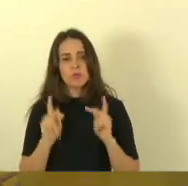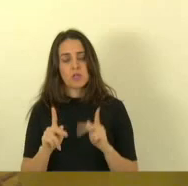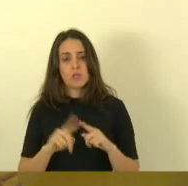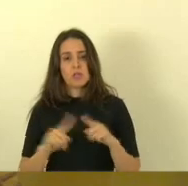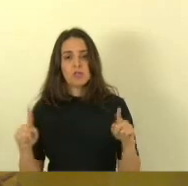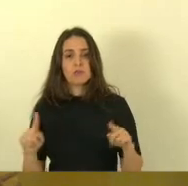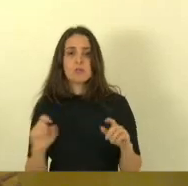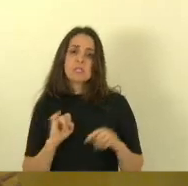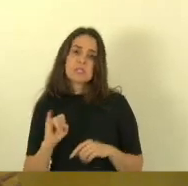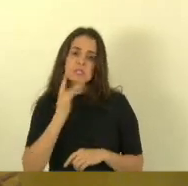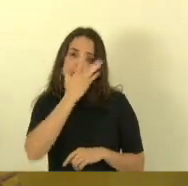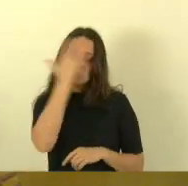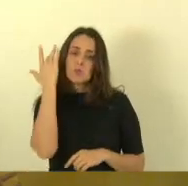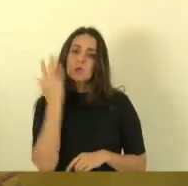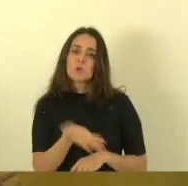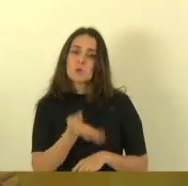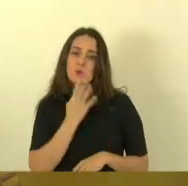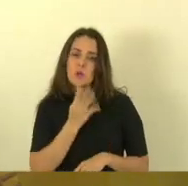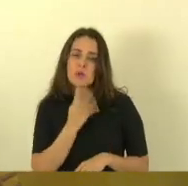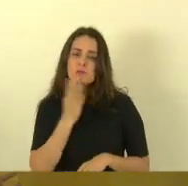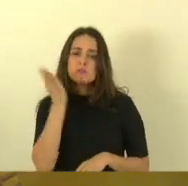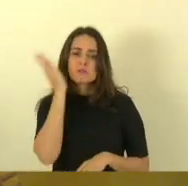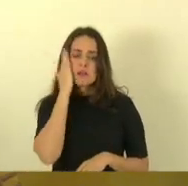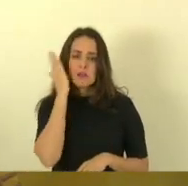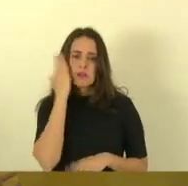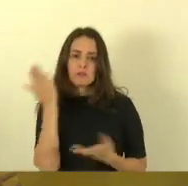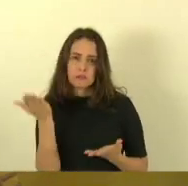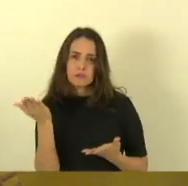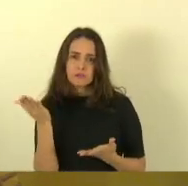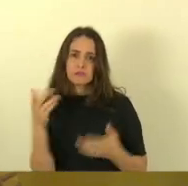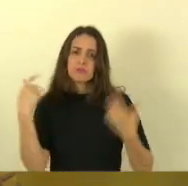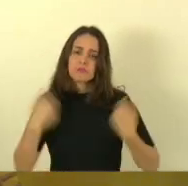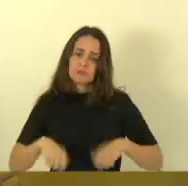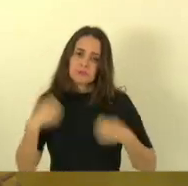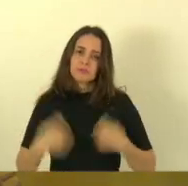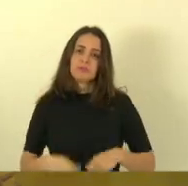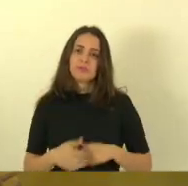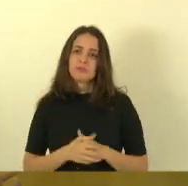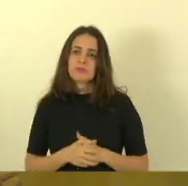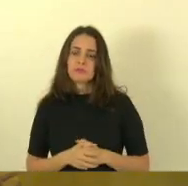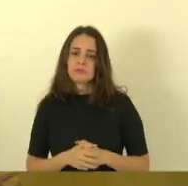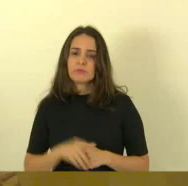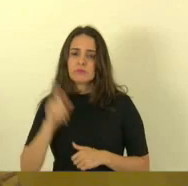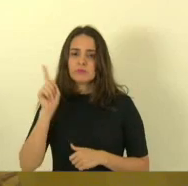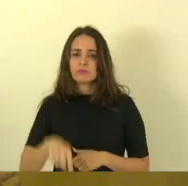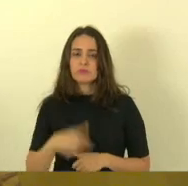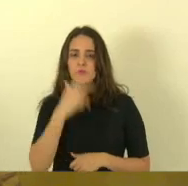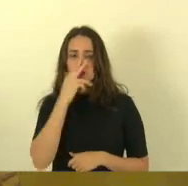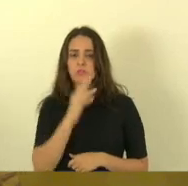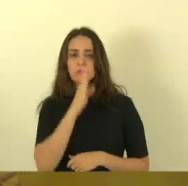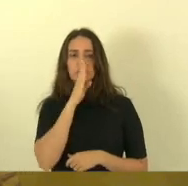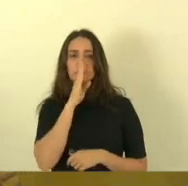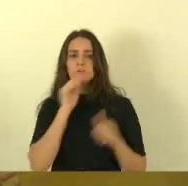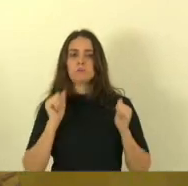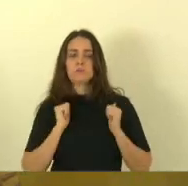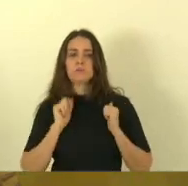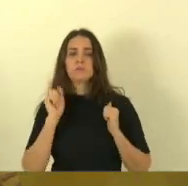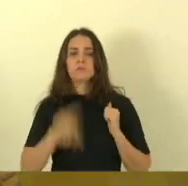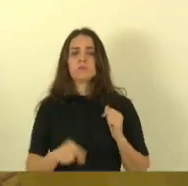agora a partir do momento em que o poder público ele toma conhecimento das necessidades e ele é omisso aí passa a ser uma